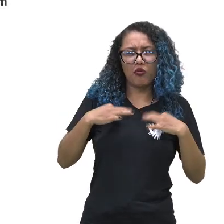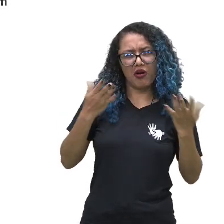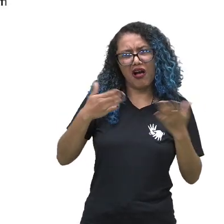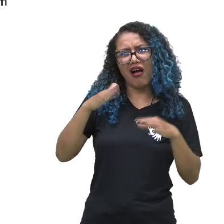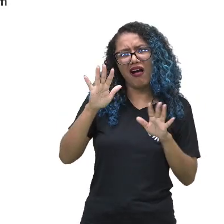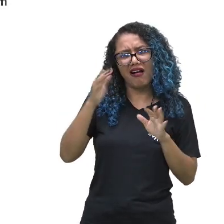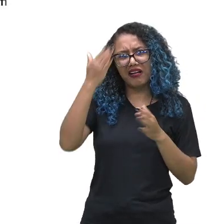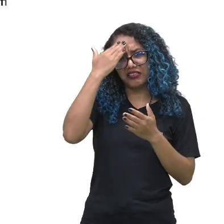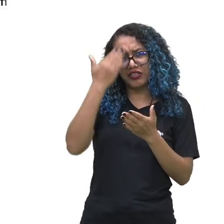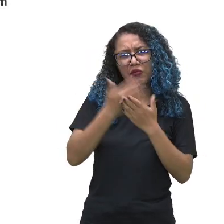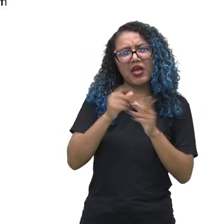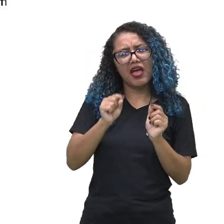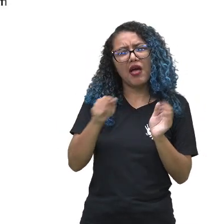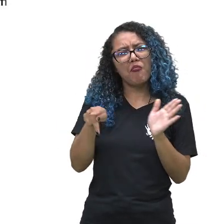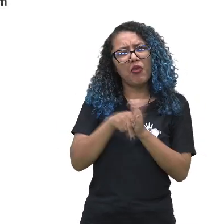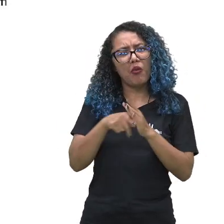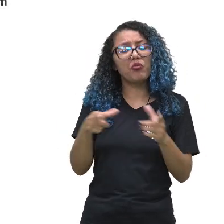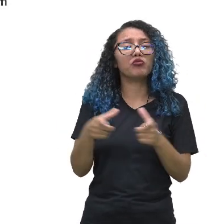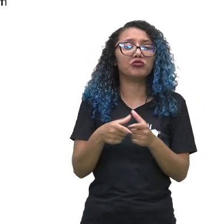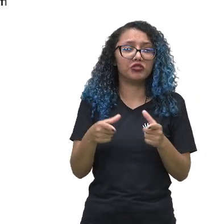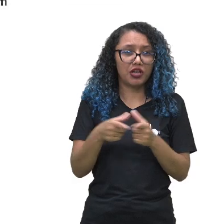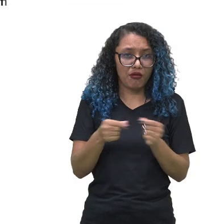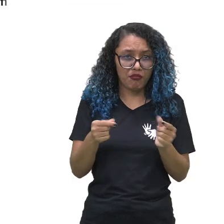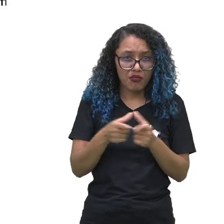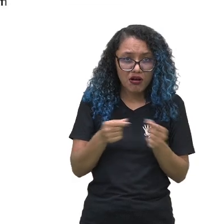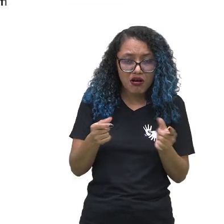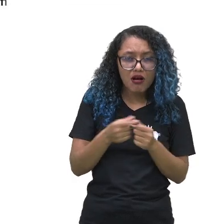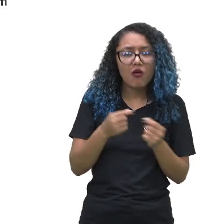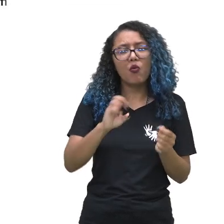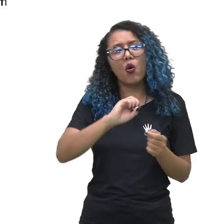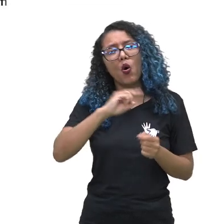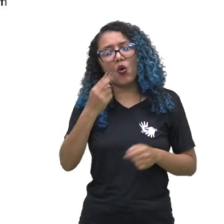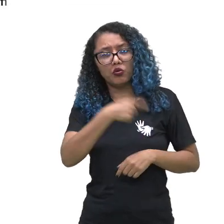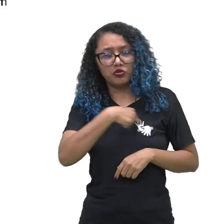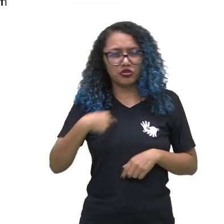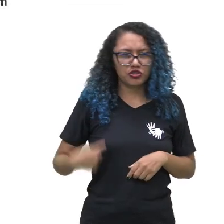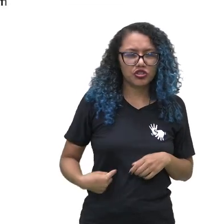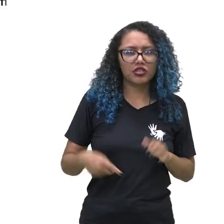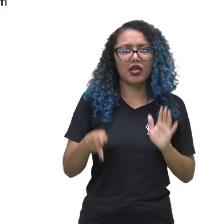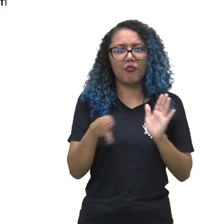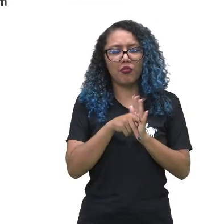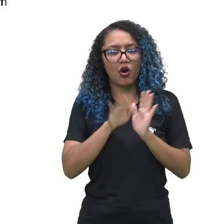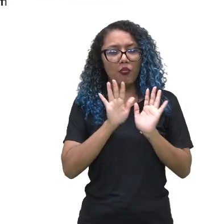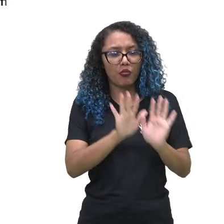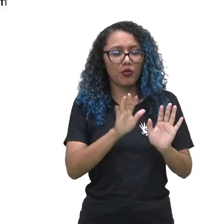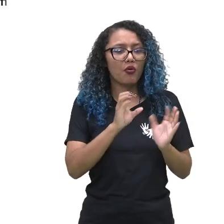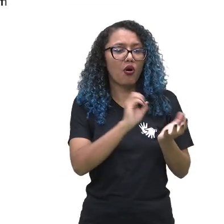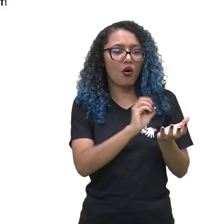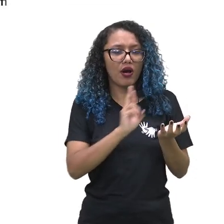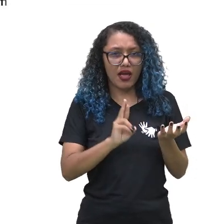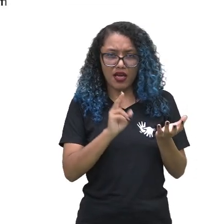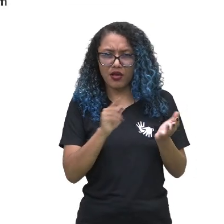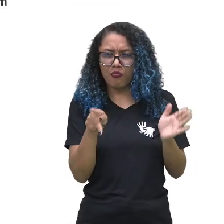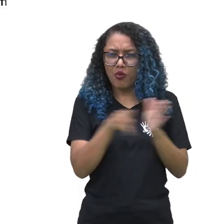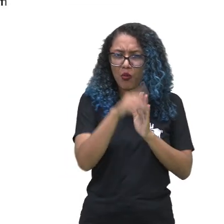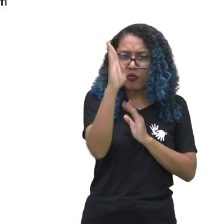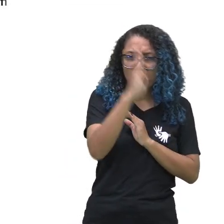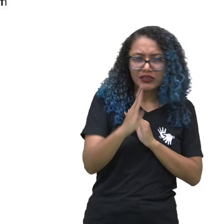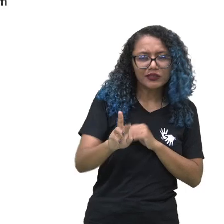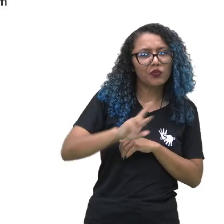isso aí deve ser lá do Japão, deve ser da China, é lá do Oriente. Não é aqui do Brasil.